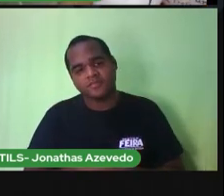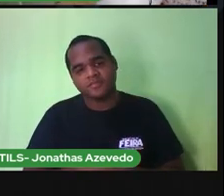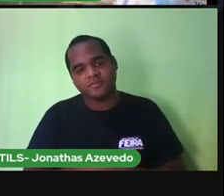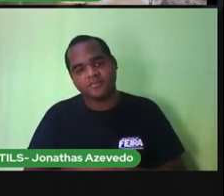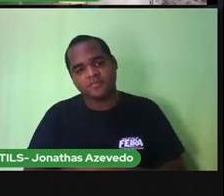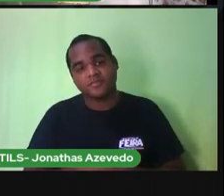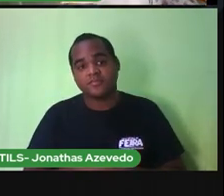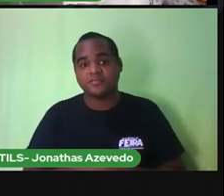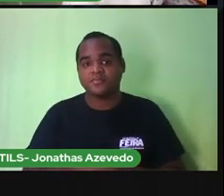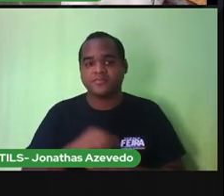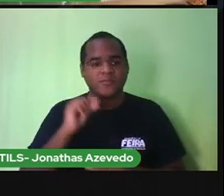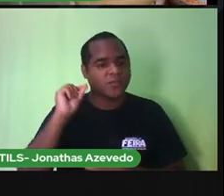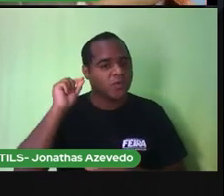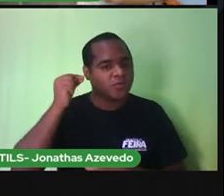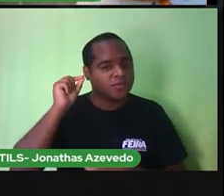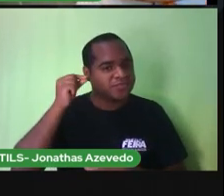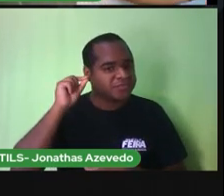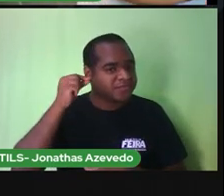Cotonete.